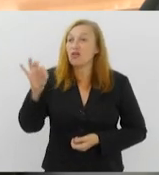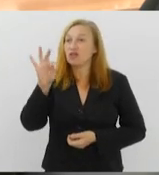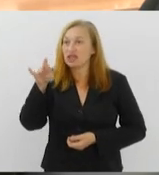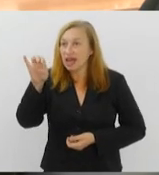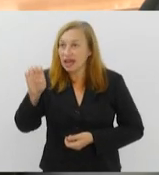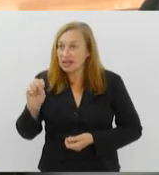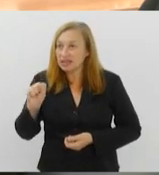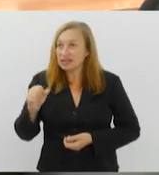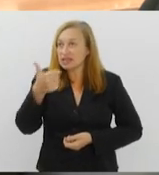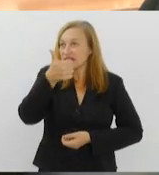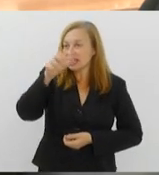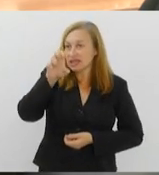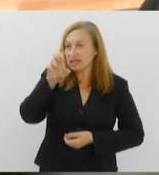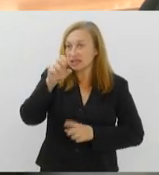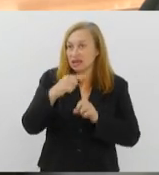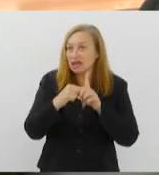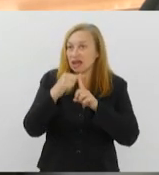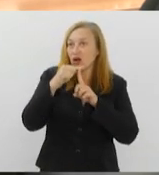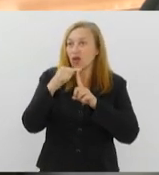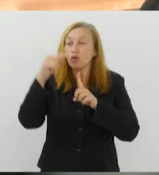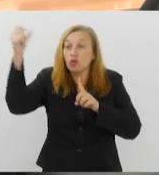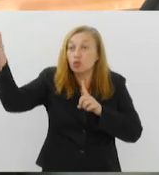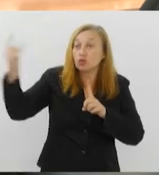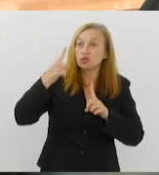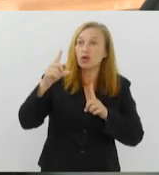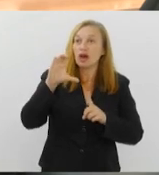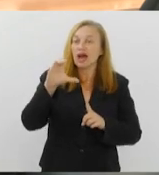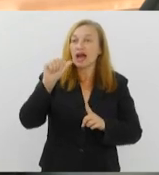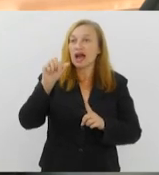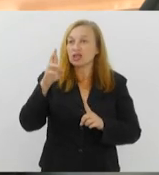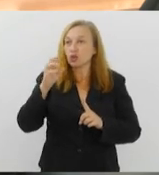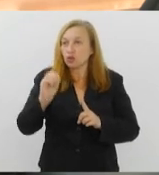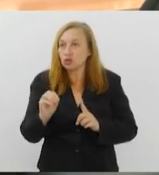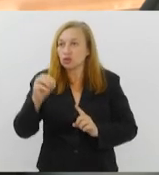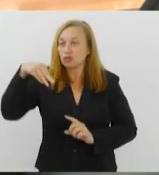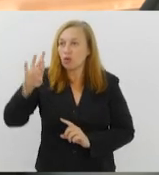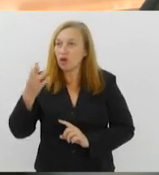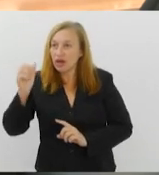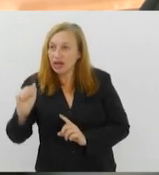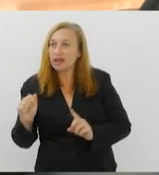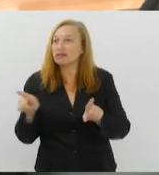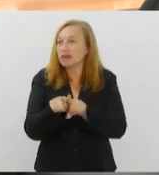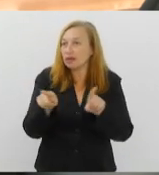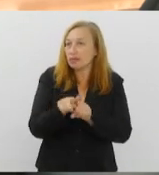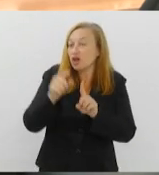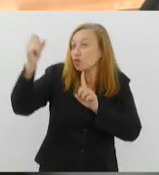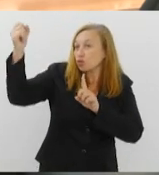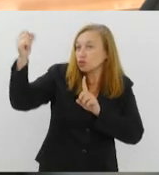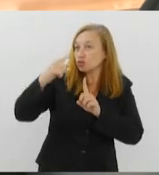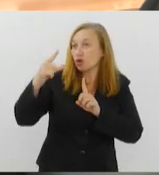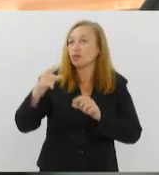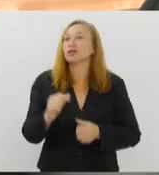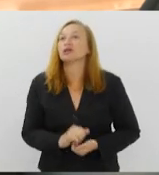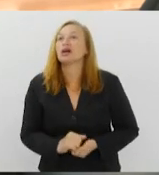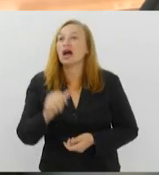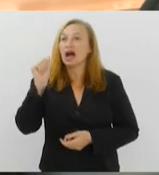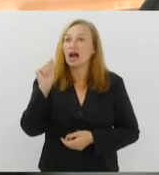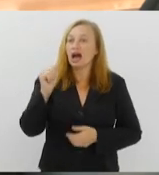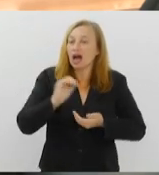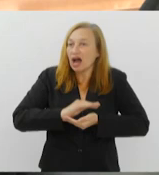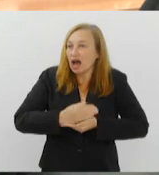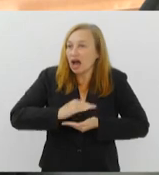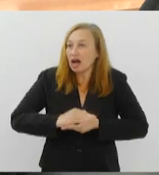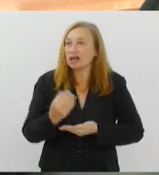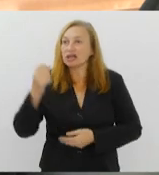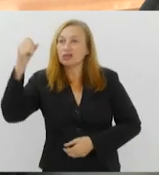graus nesse momento, com sol. Cardoso Moreira também com sol, 20 graus nesse momento. Angra dos Reis com sol, 24